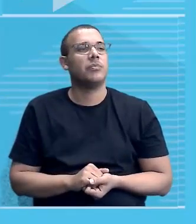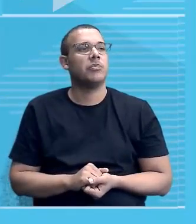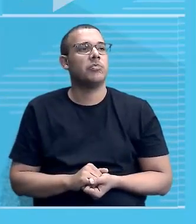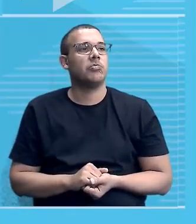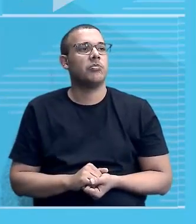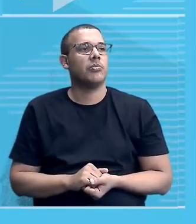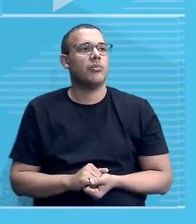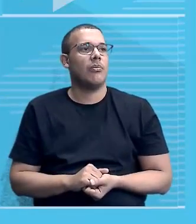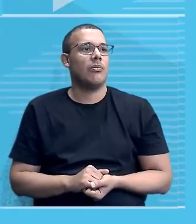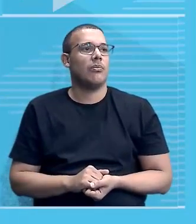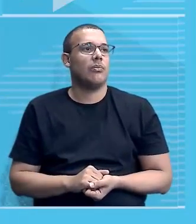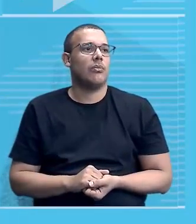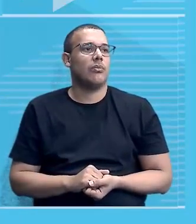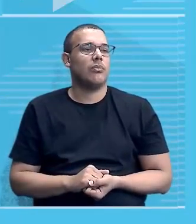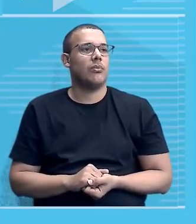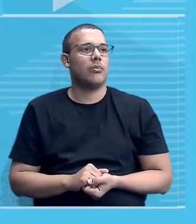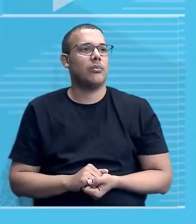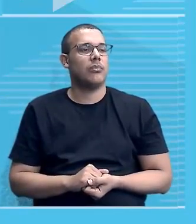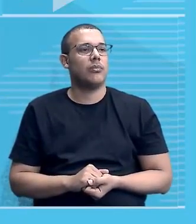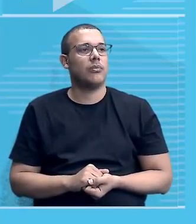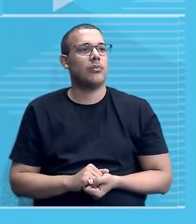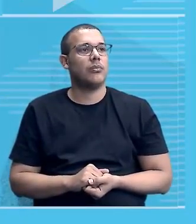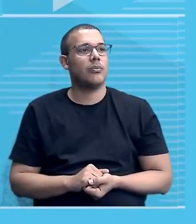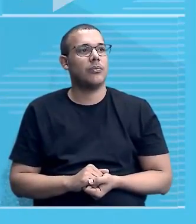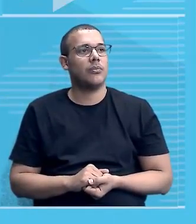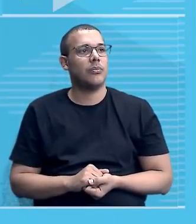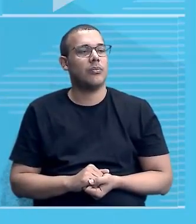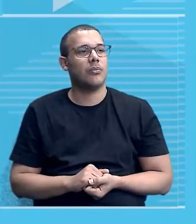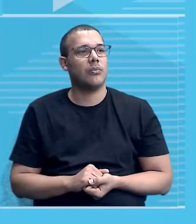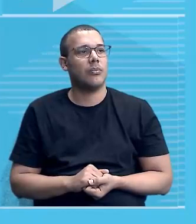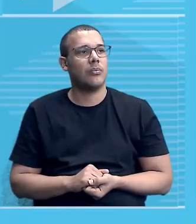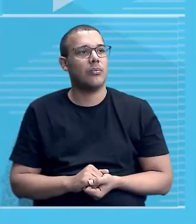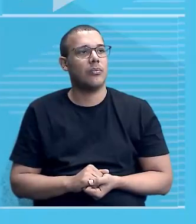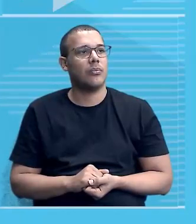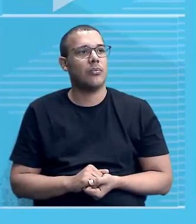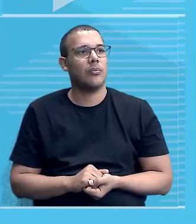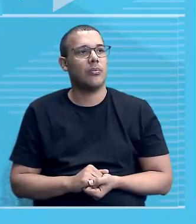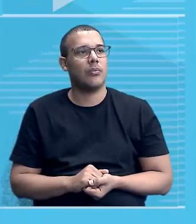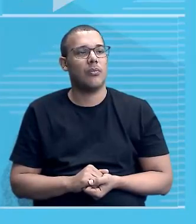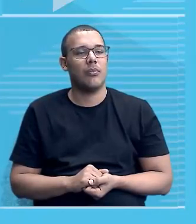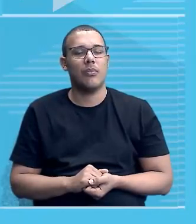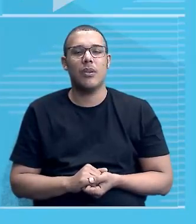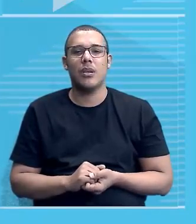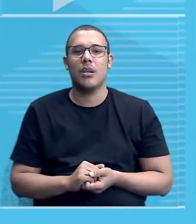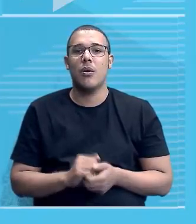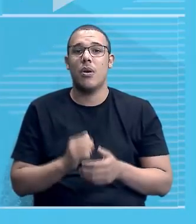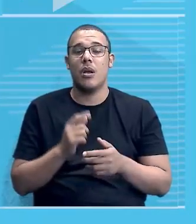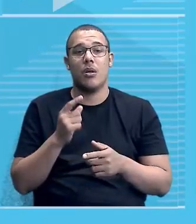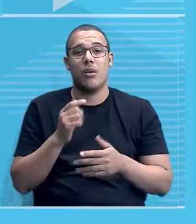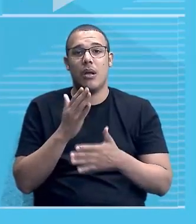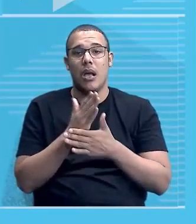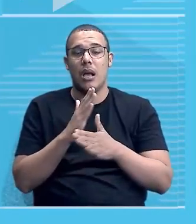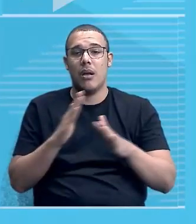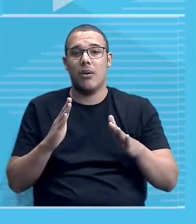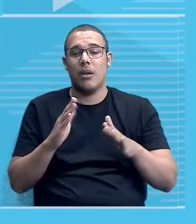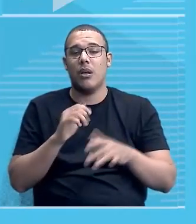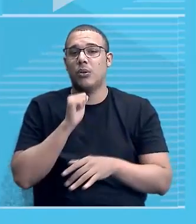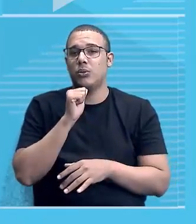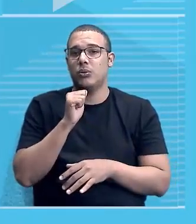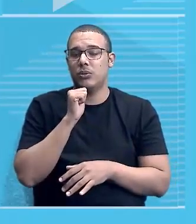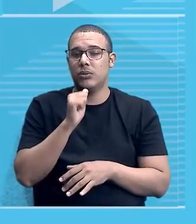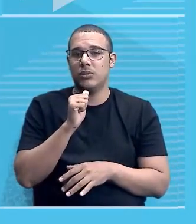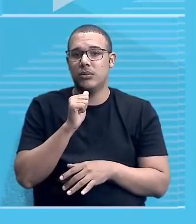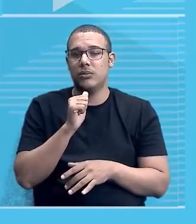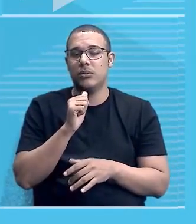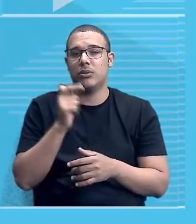jihadista. Tá legal? Com isso, o Sudão madista, ele deixou de existir e o Sudão somente alcançaria